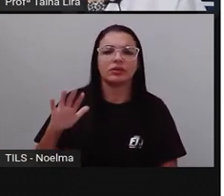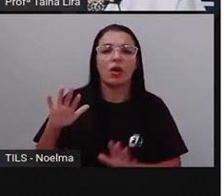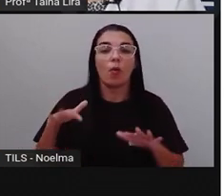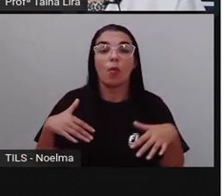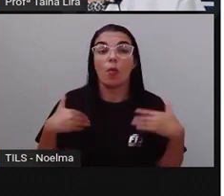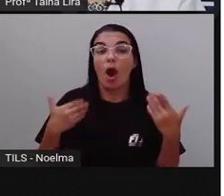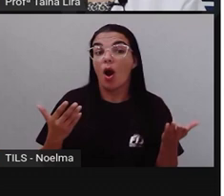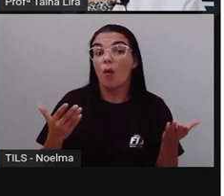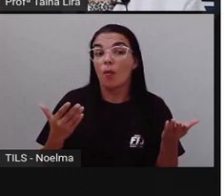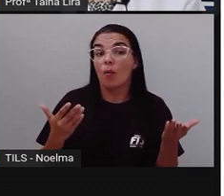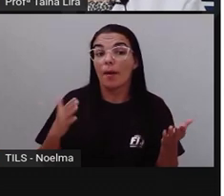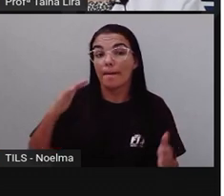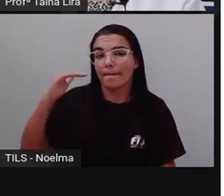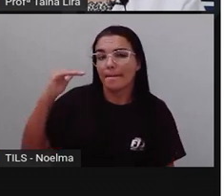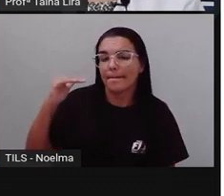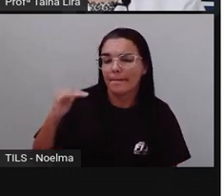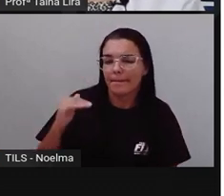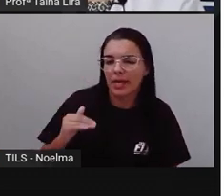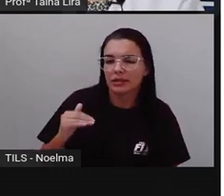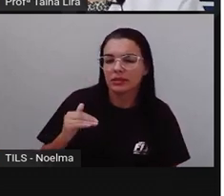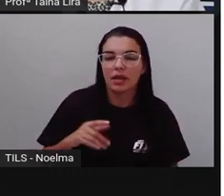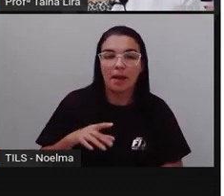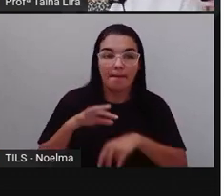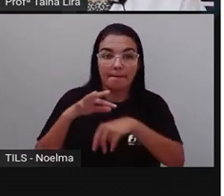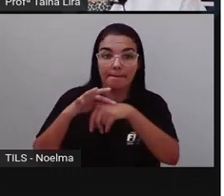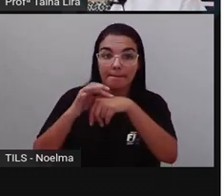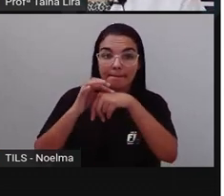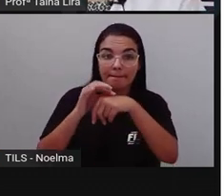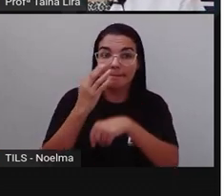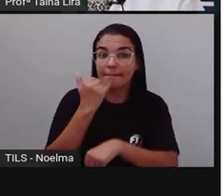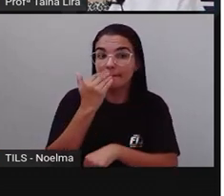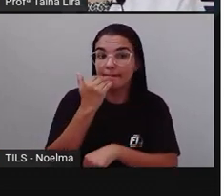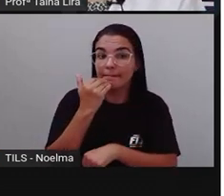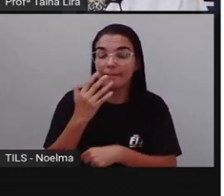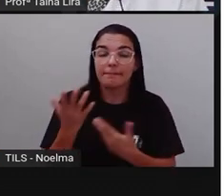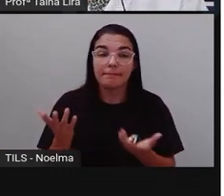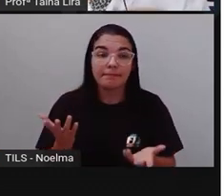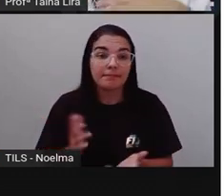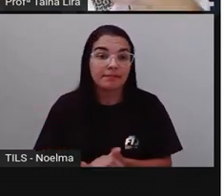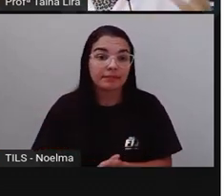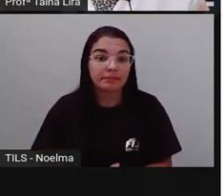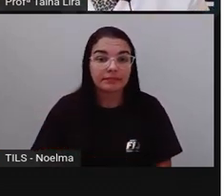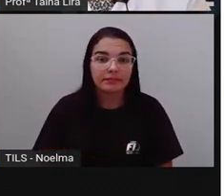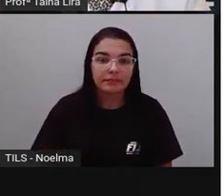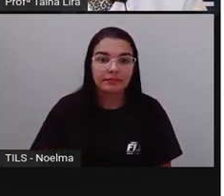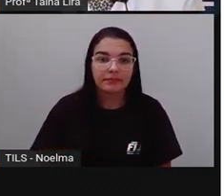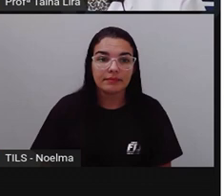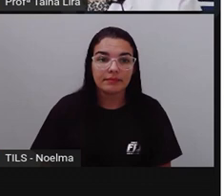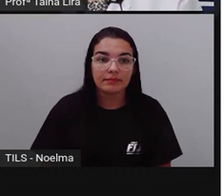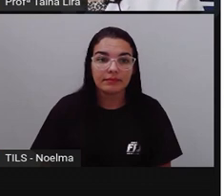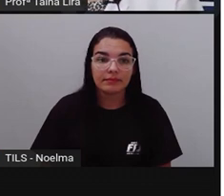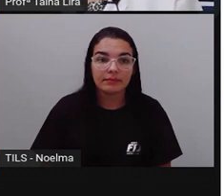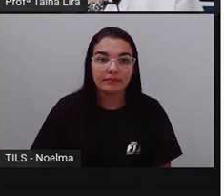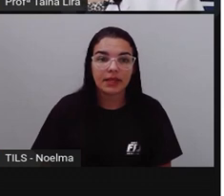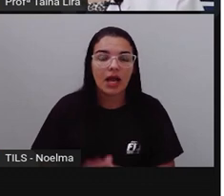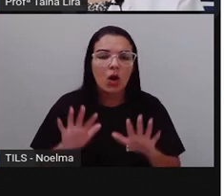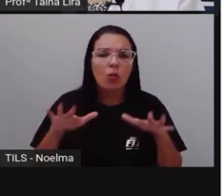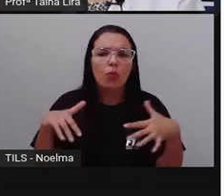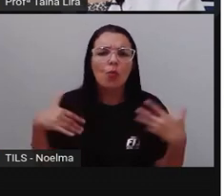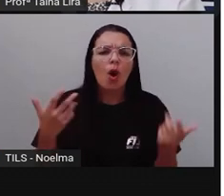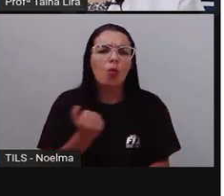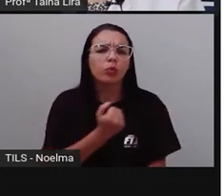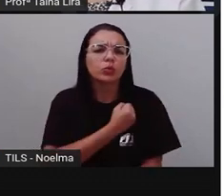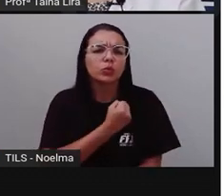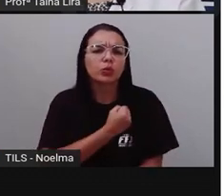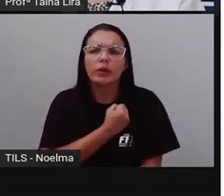200, E as plantas carnívoras, Tem 15 centímetros, Certo? Bom, Qual é o número menor aqui na tabela?